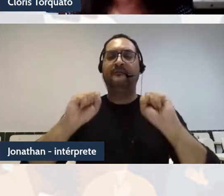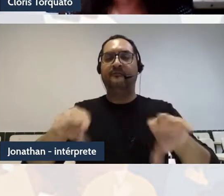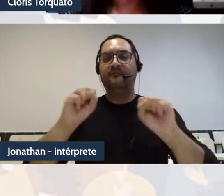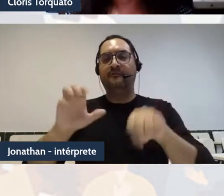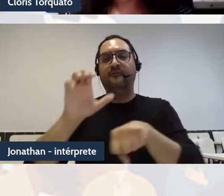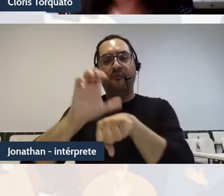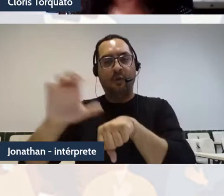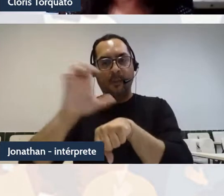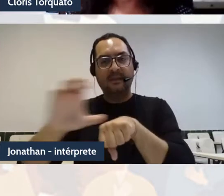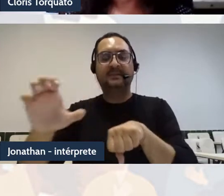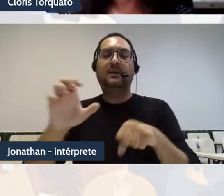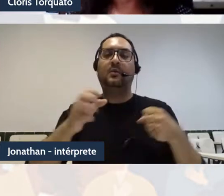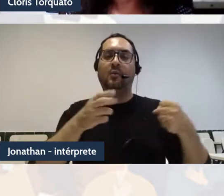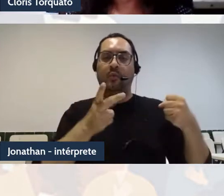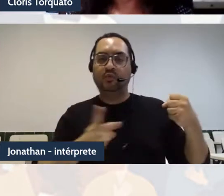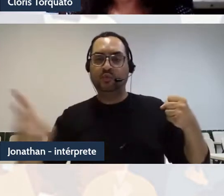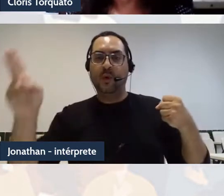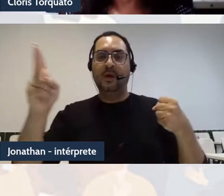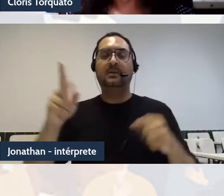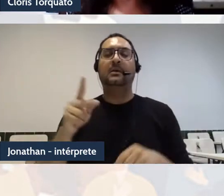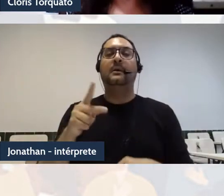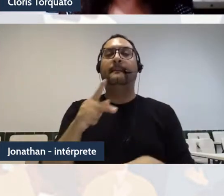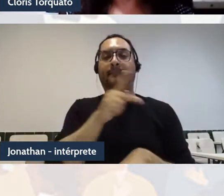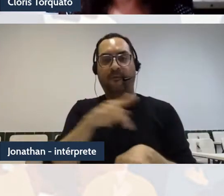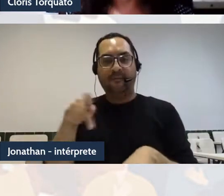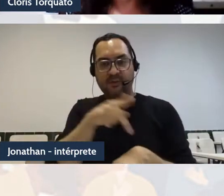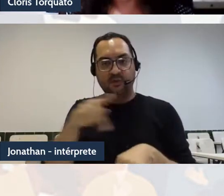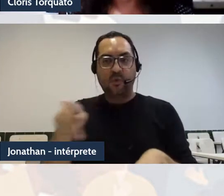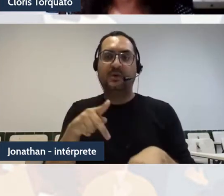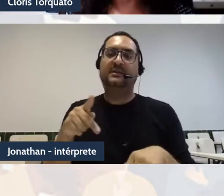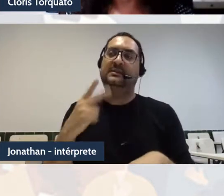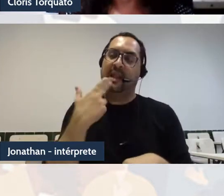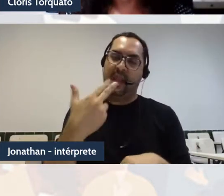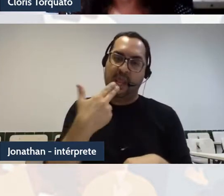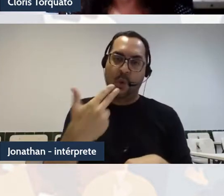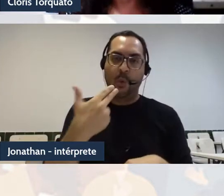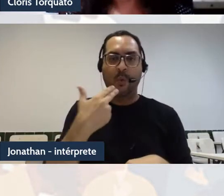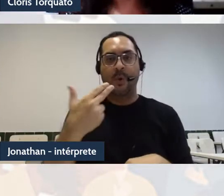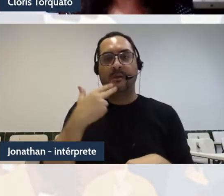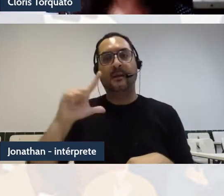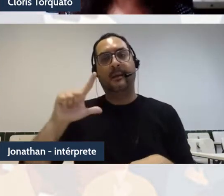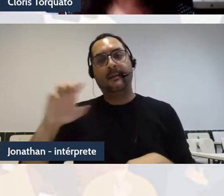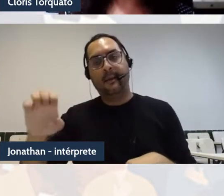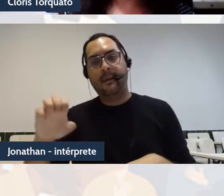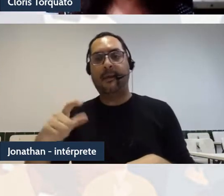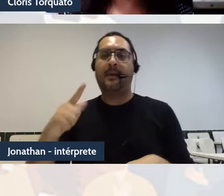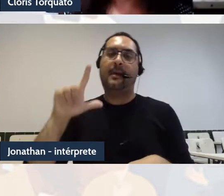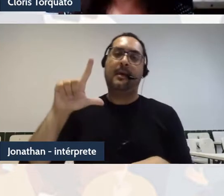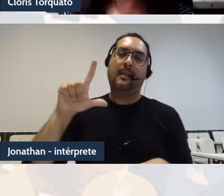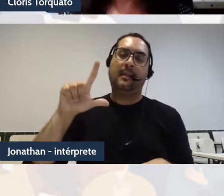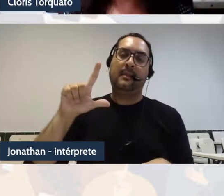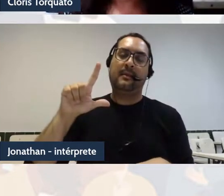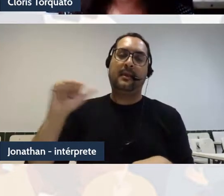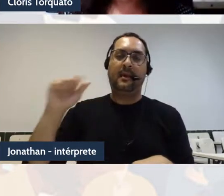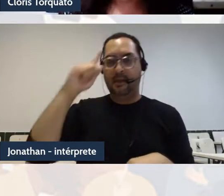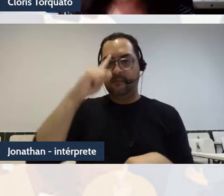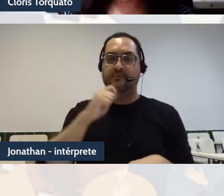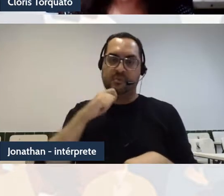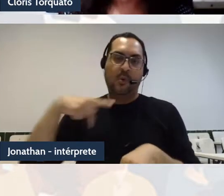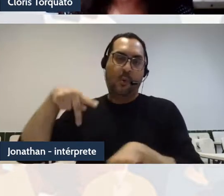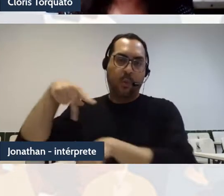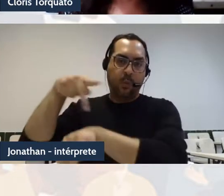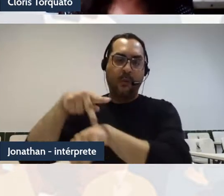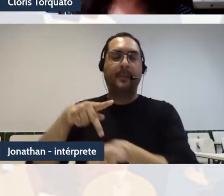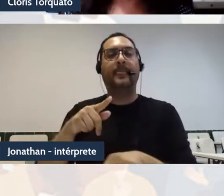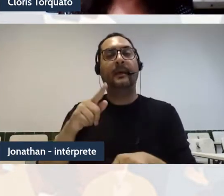e continuada de professores de línguas adicionais estrangeiras. E seus principais interesses